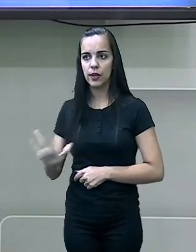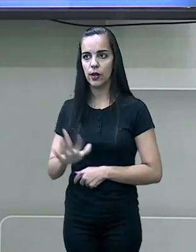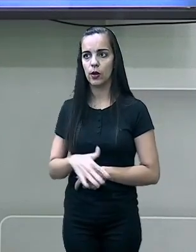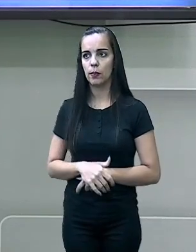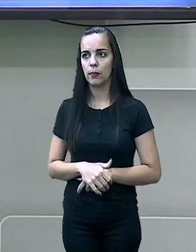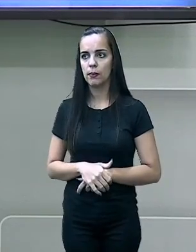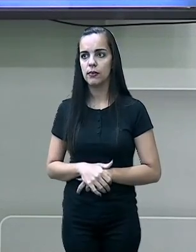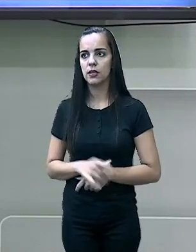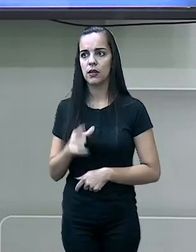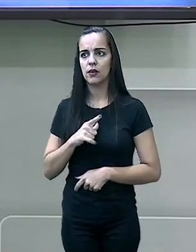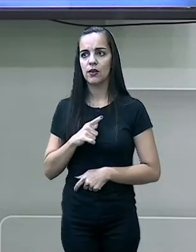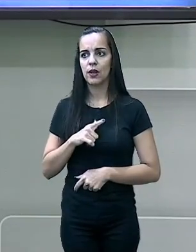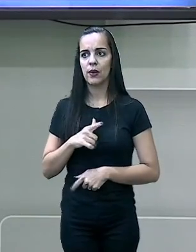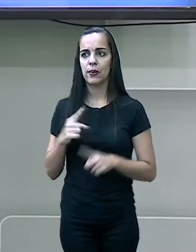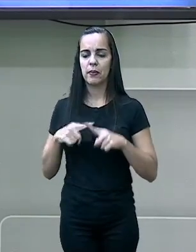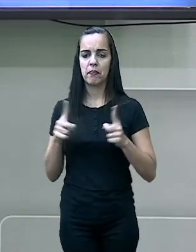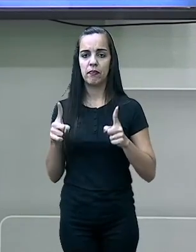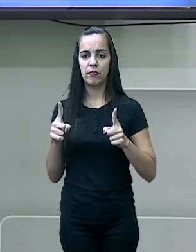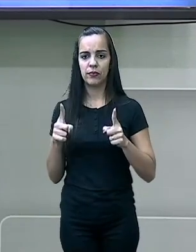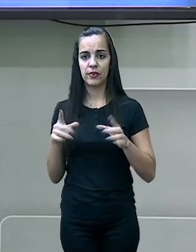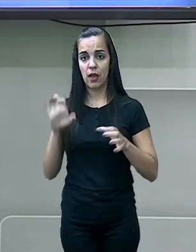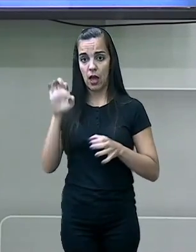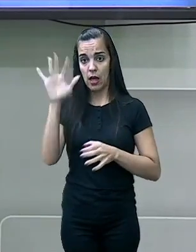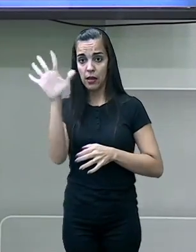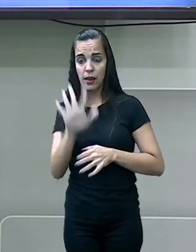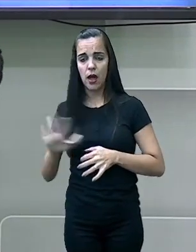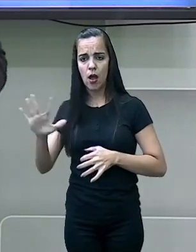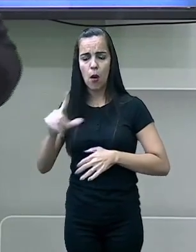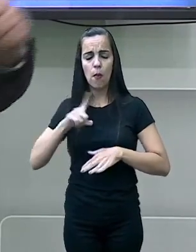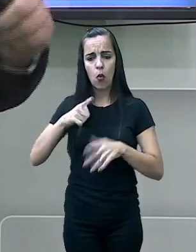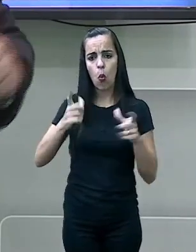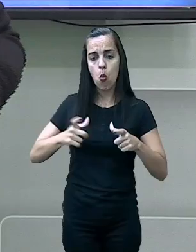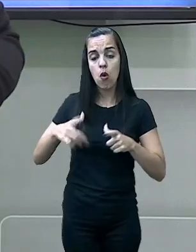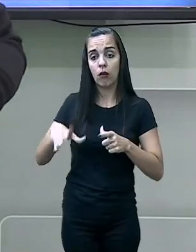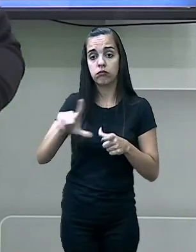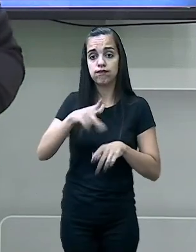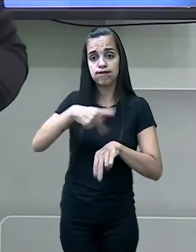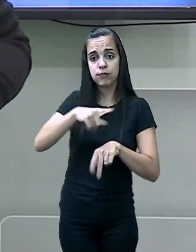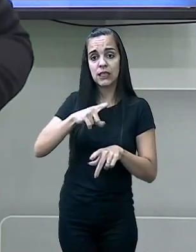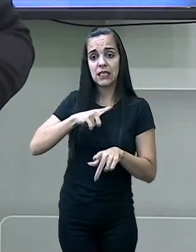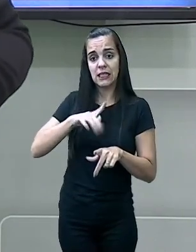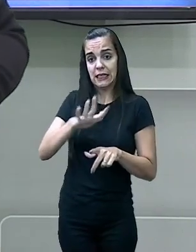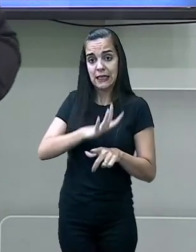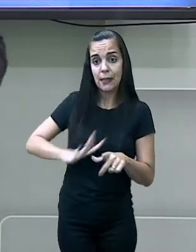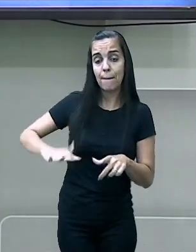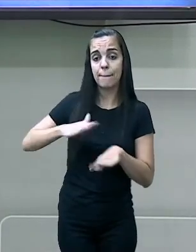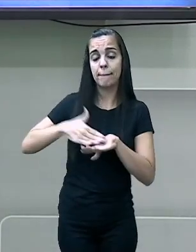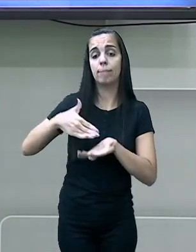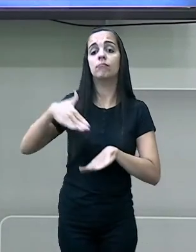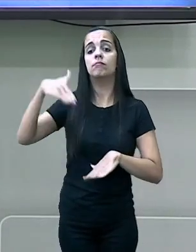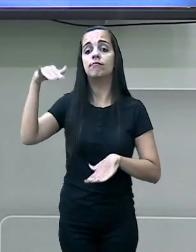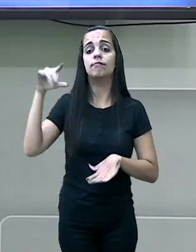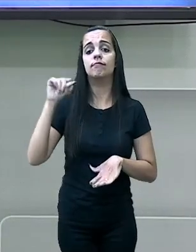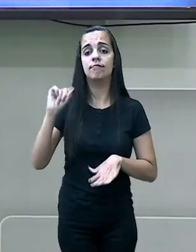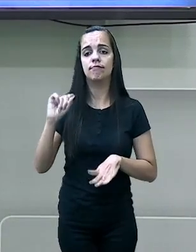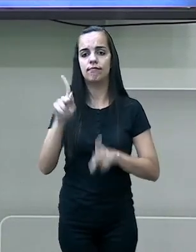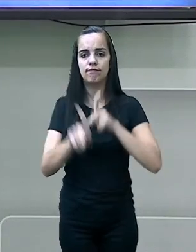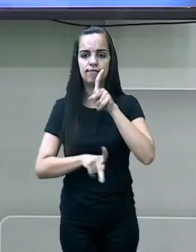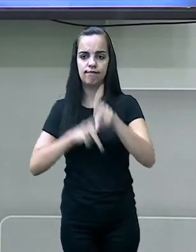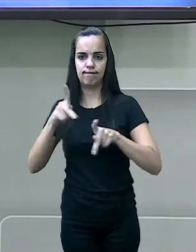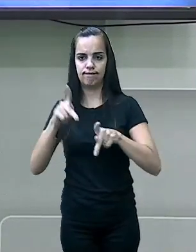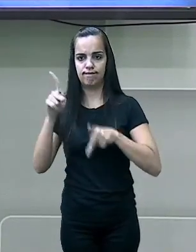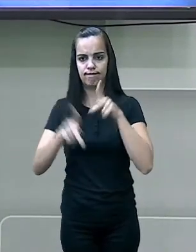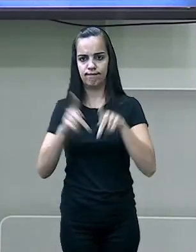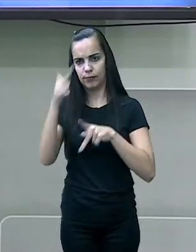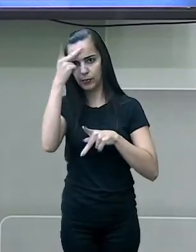continente mais povoado no mundo. Não é o mais populoso, mais populoso é a Ásia, mas é o